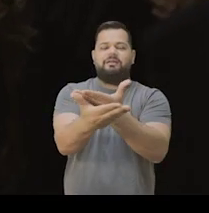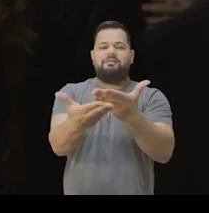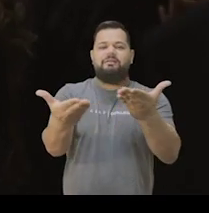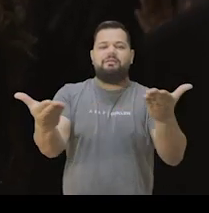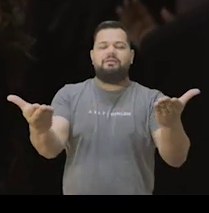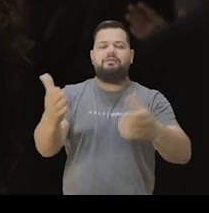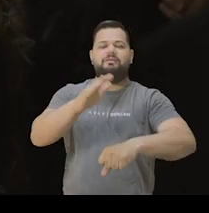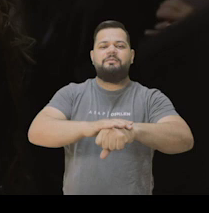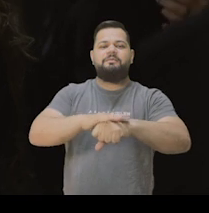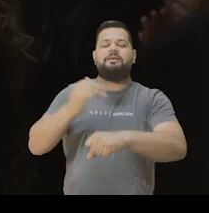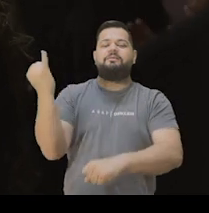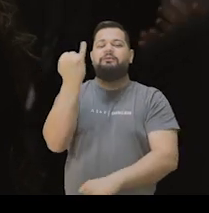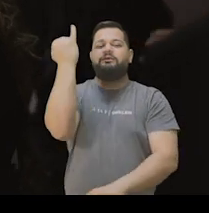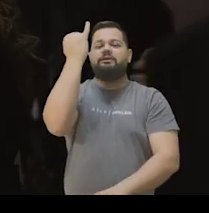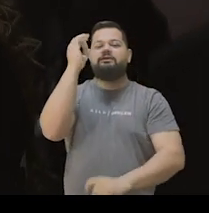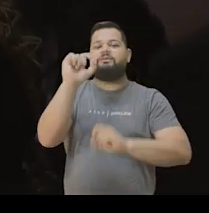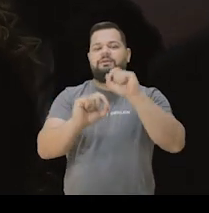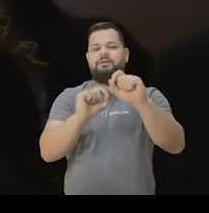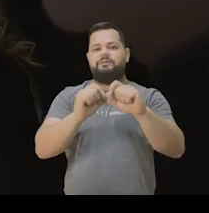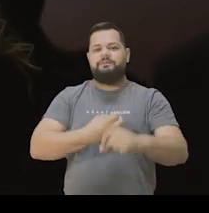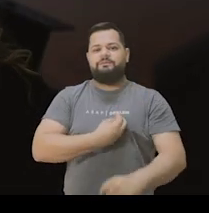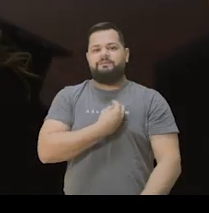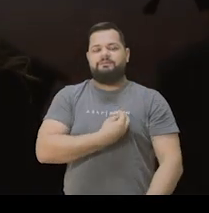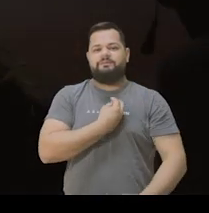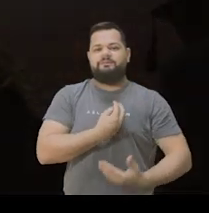Sua própria vida. e